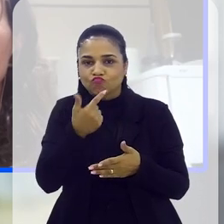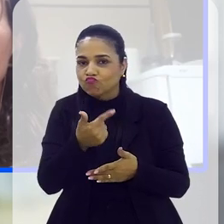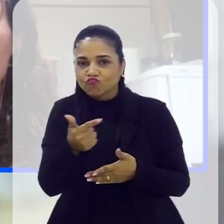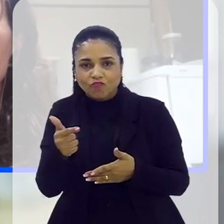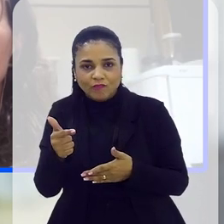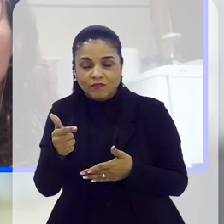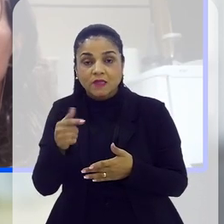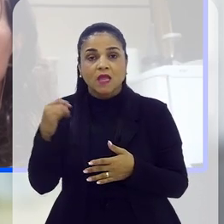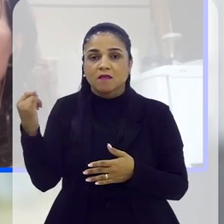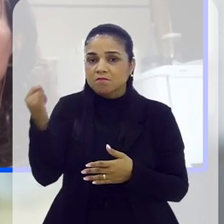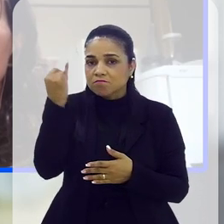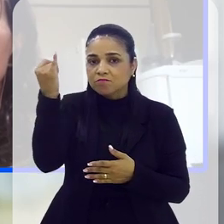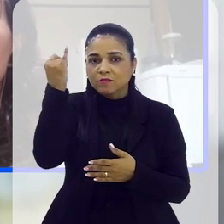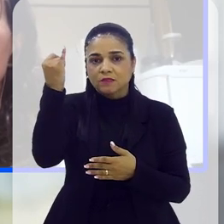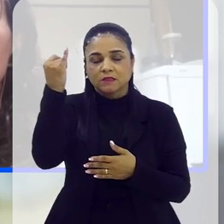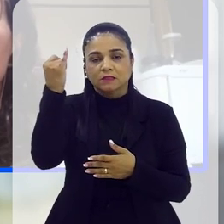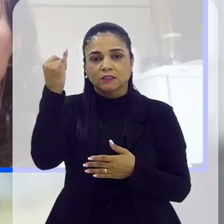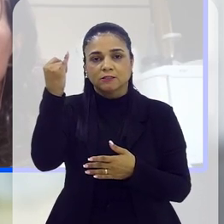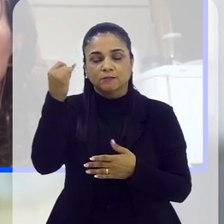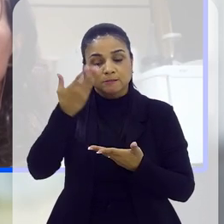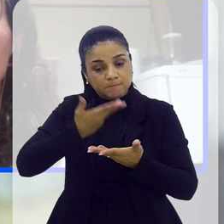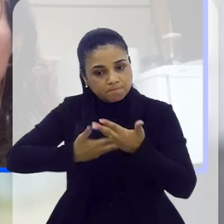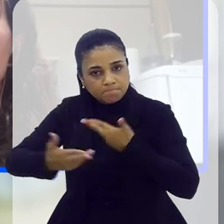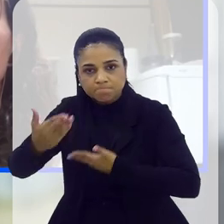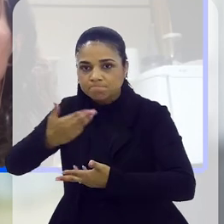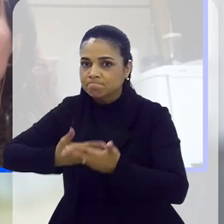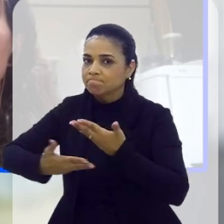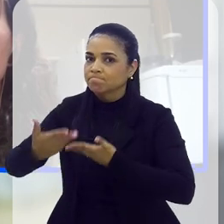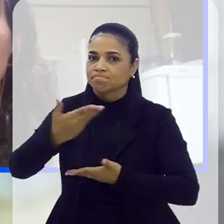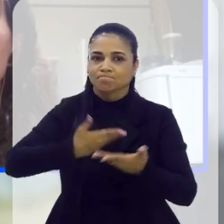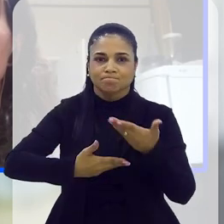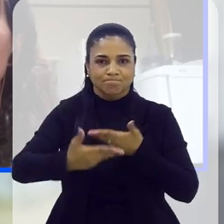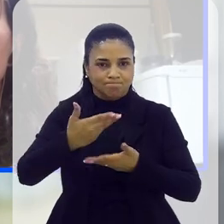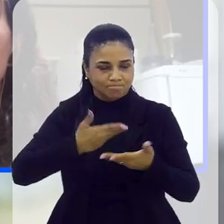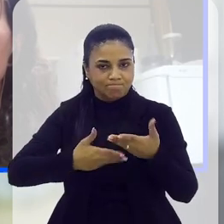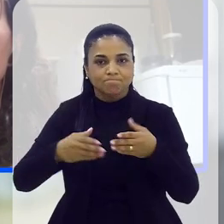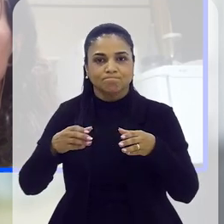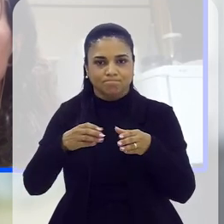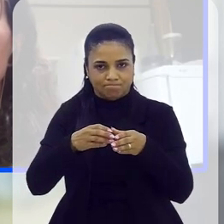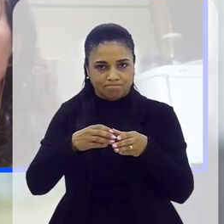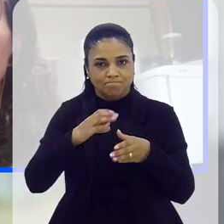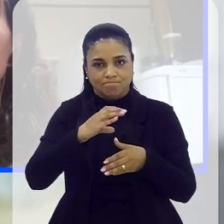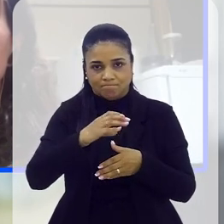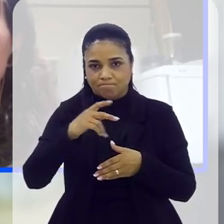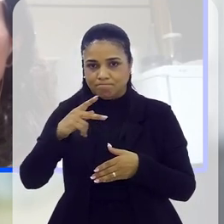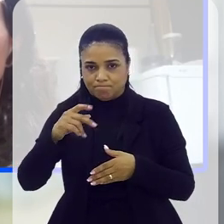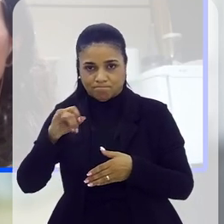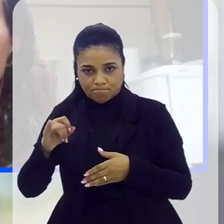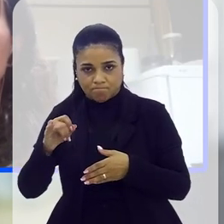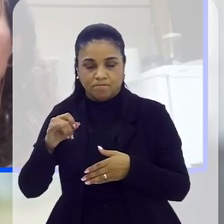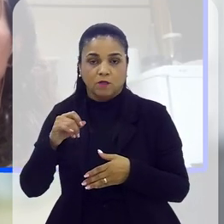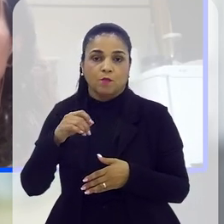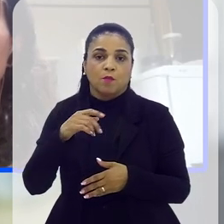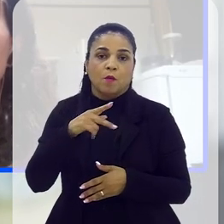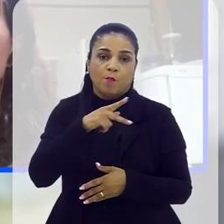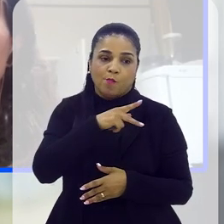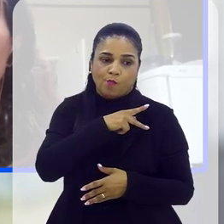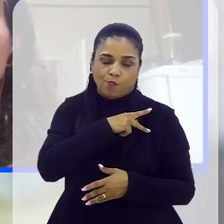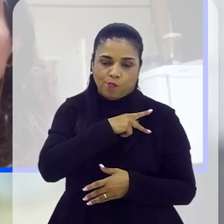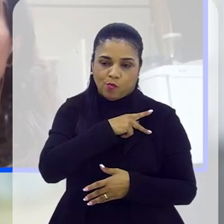isso. Então, é importante que a gente se articule, nós estaremos fazendo isso com a oitiva da